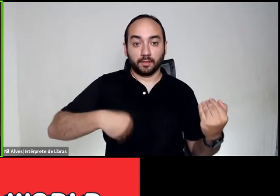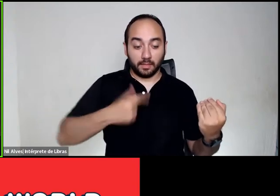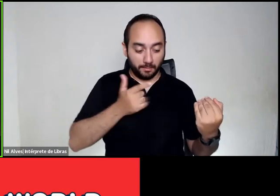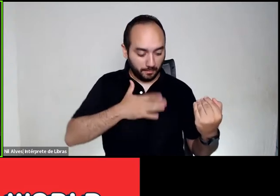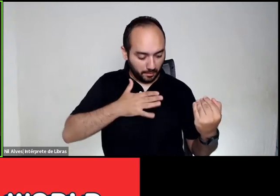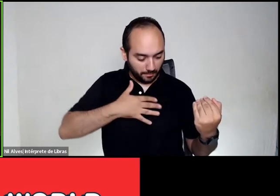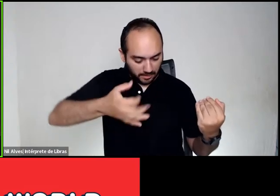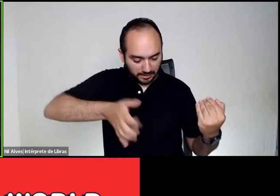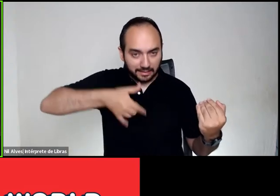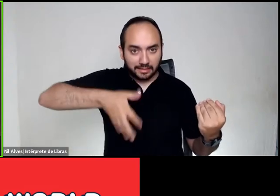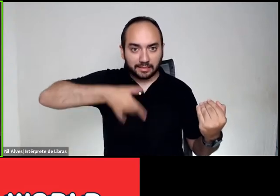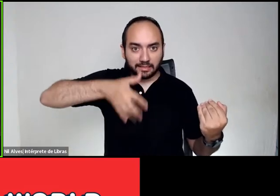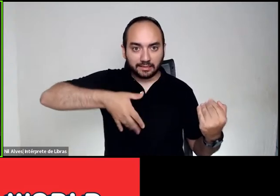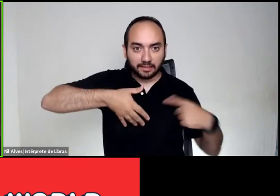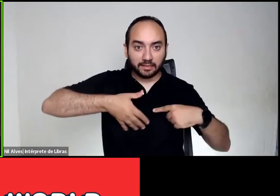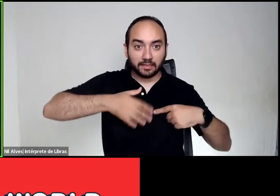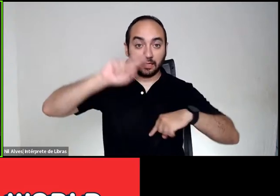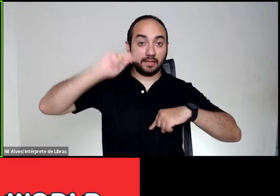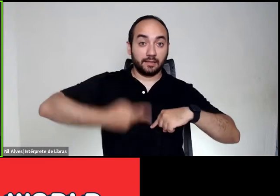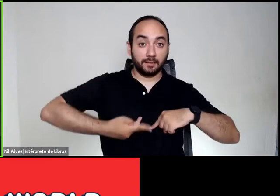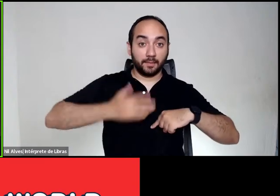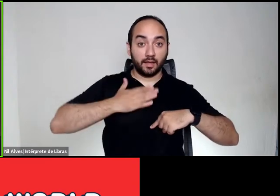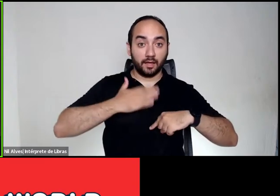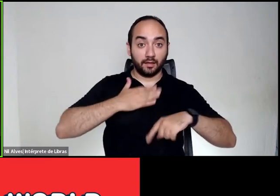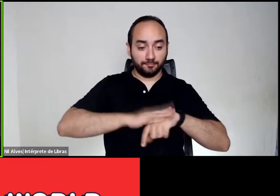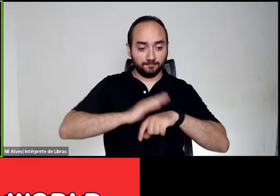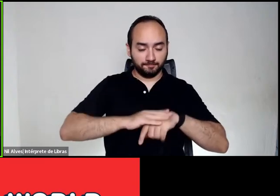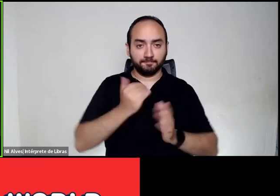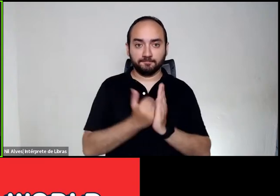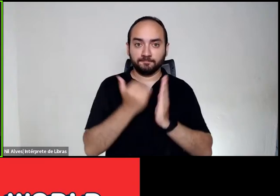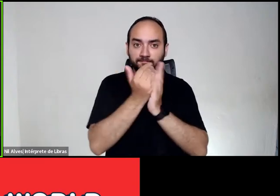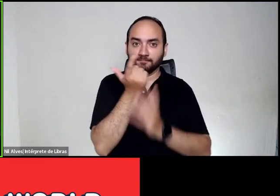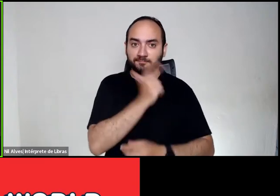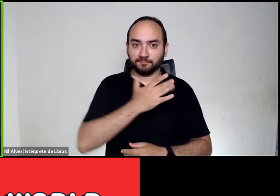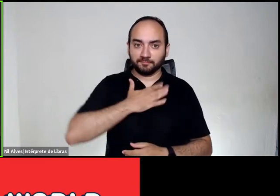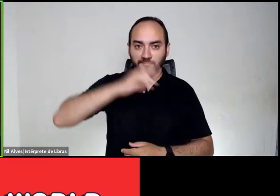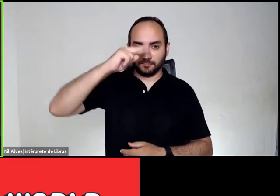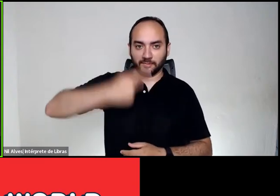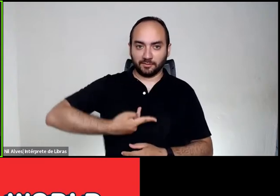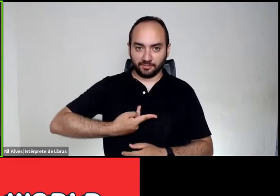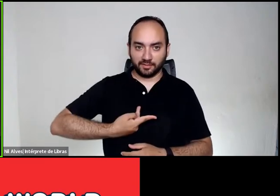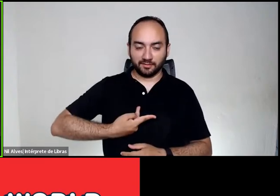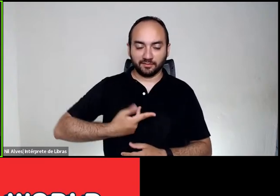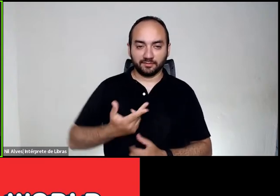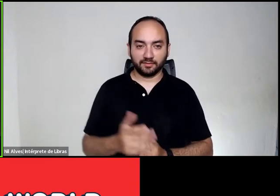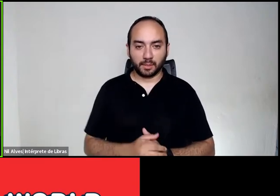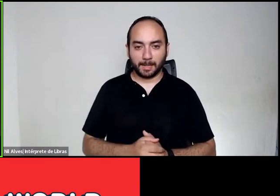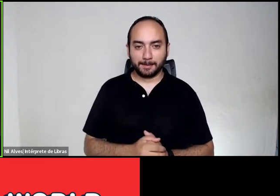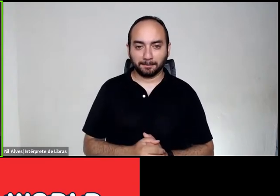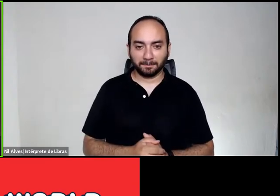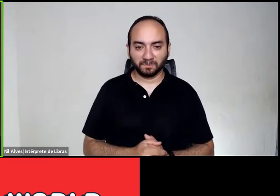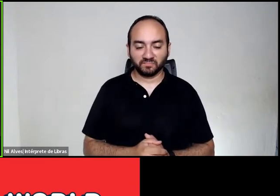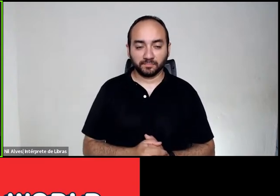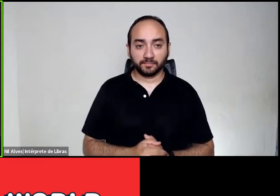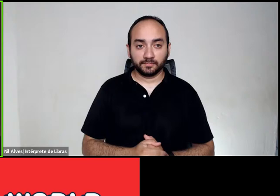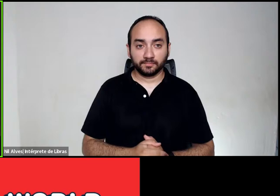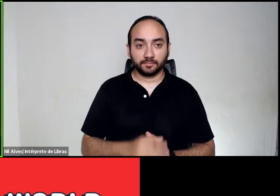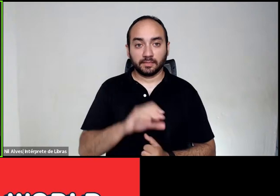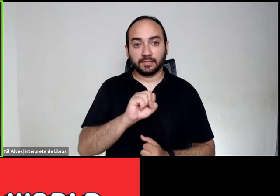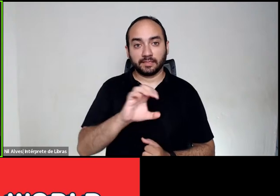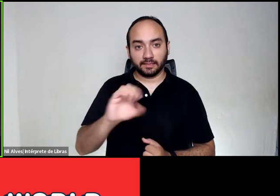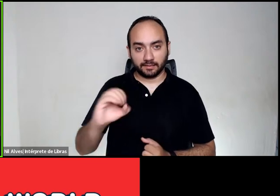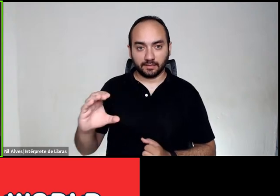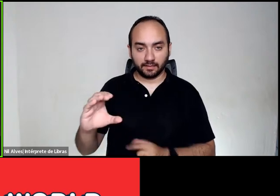e tecla é humano, é demasiado humano, como diria o filósofo. O SESC tem